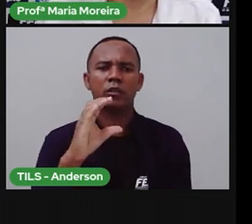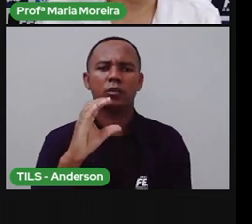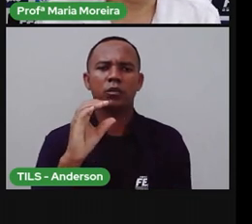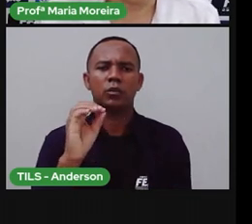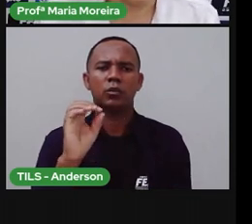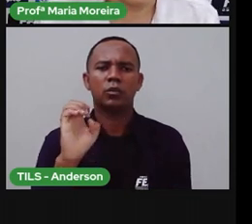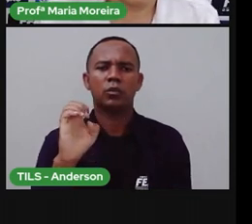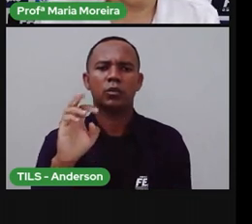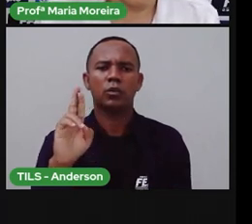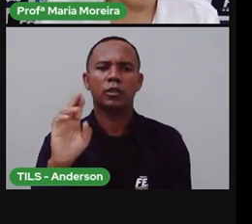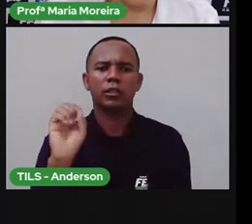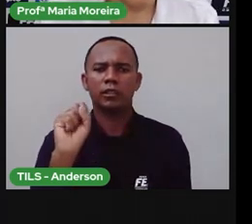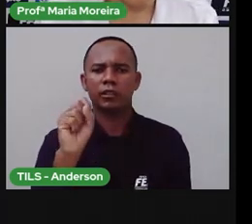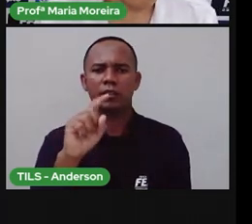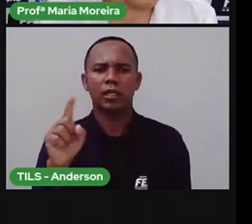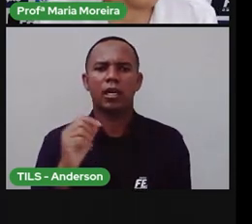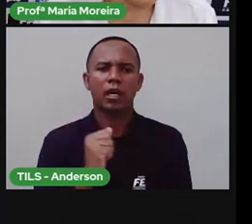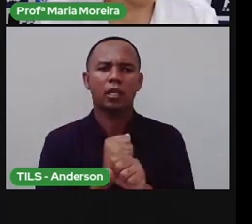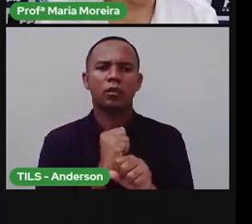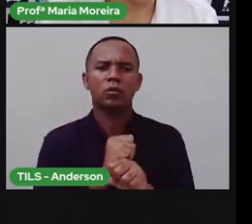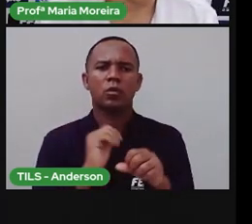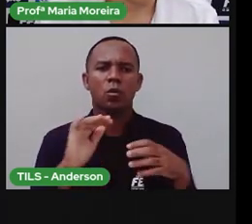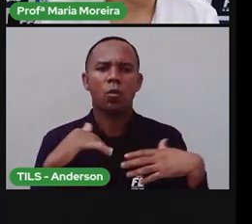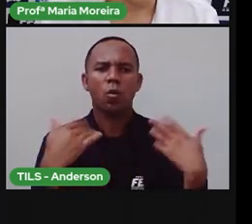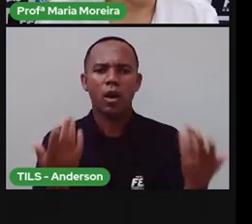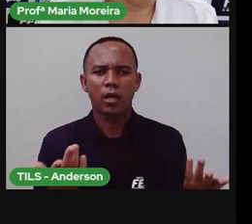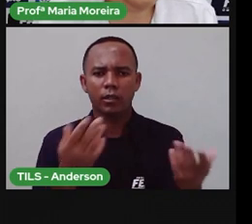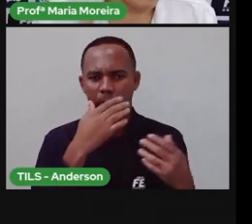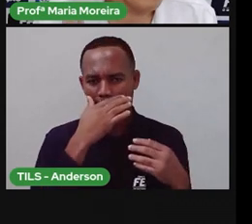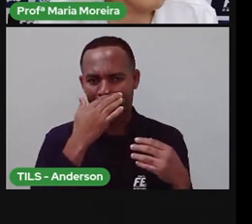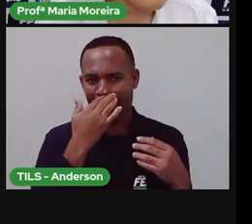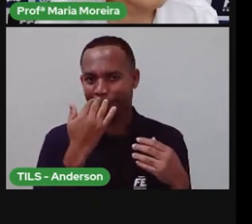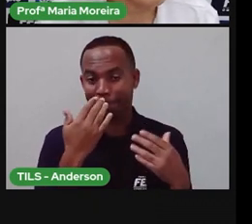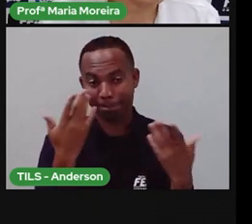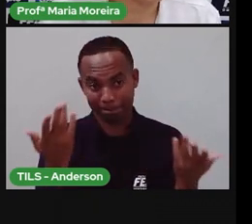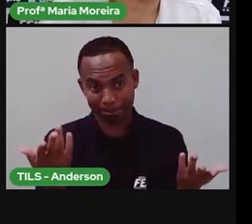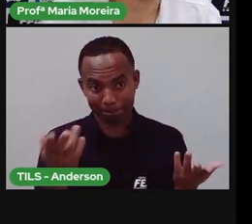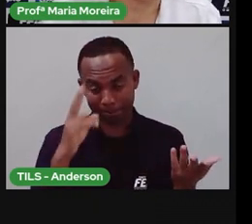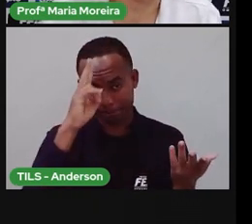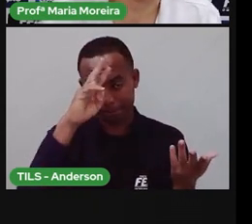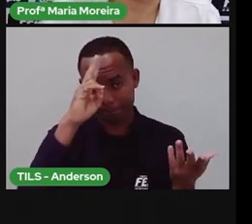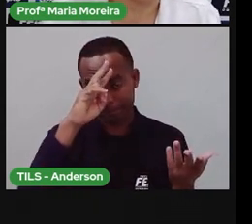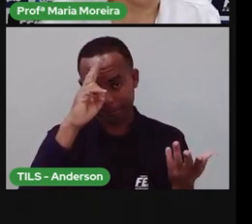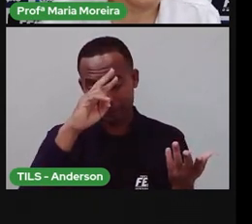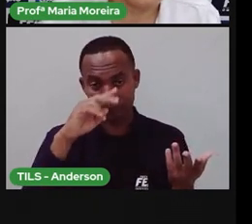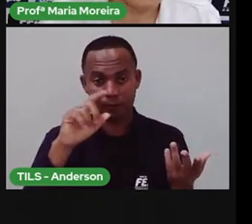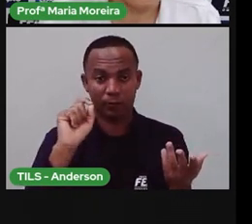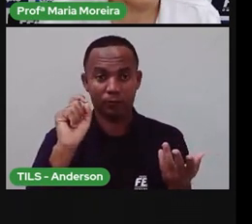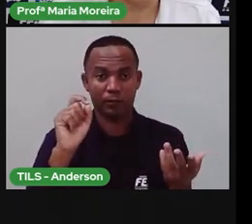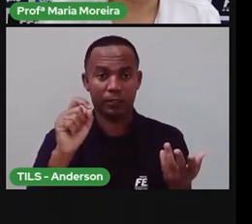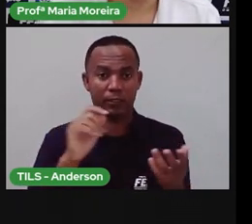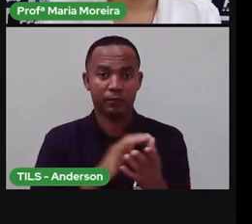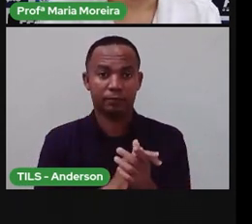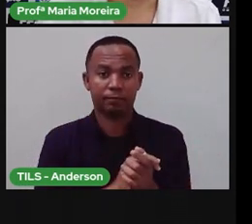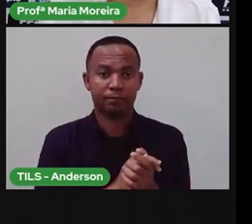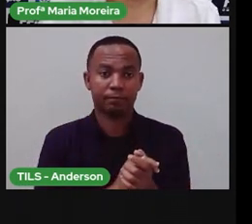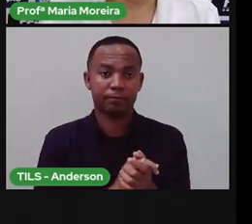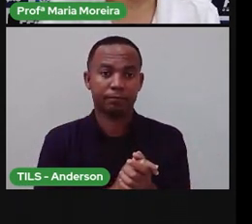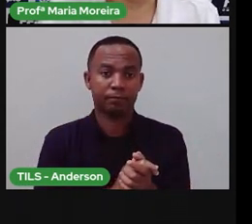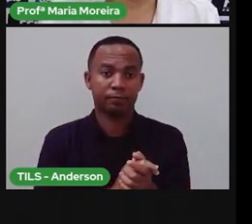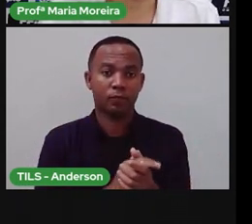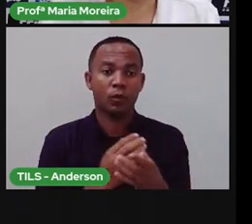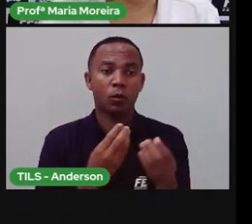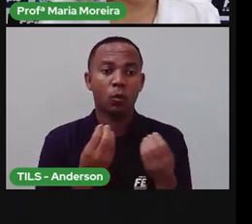Quais são essas estações? Quais são? O Anderson até... Deu uma pista aí mais cedo. E